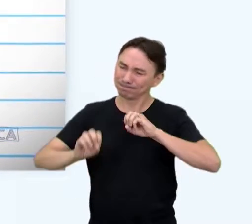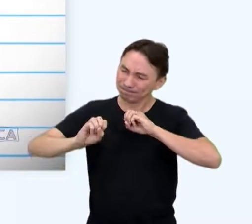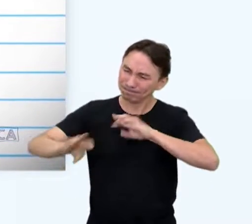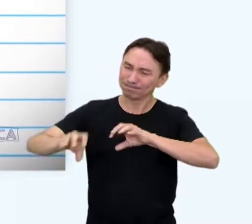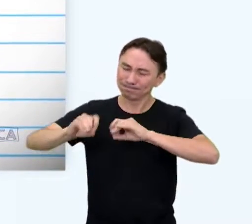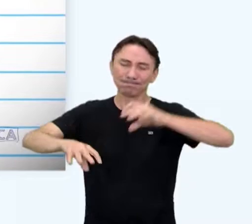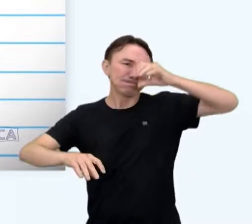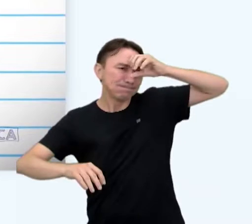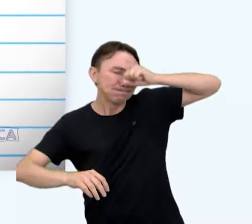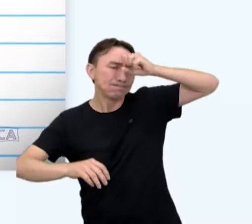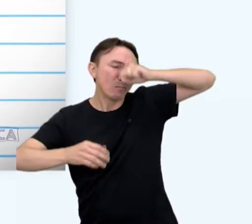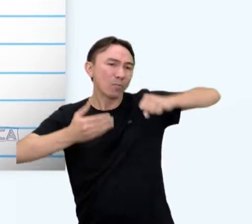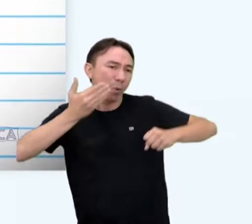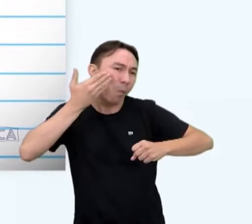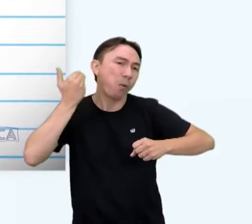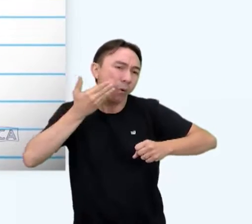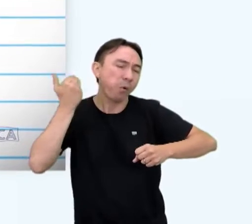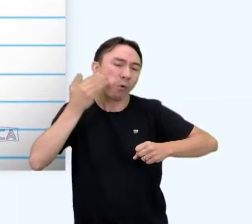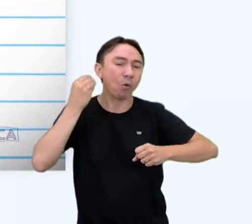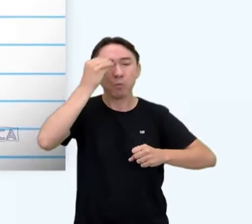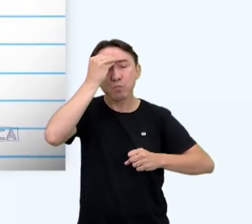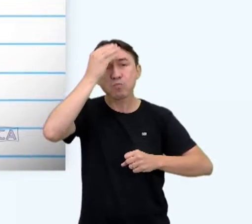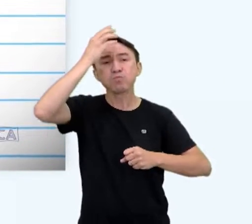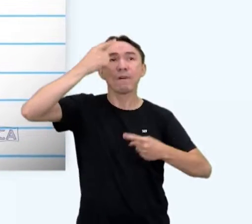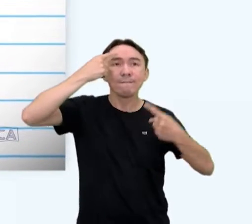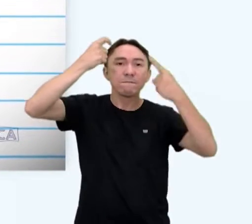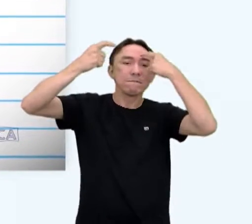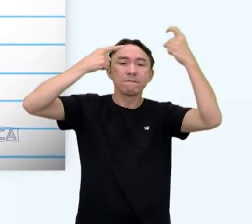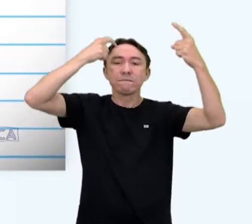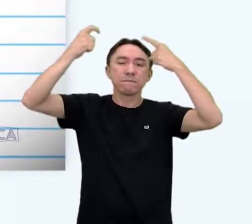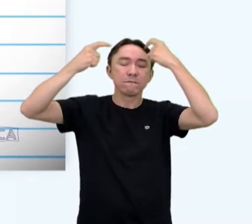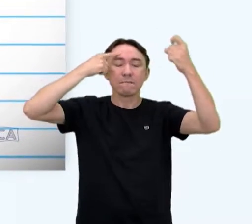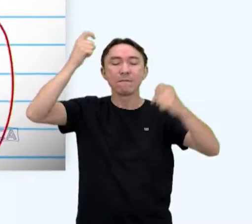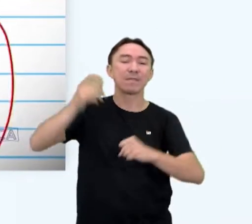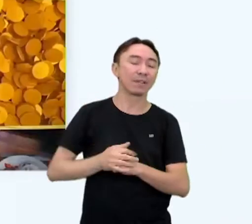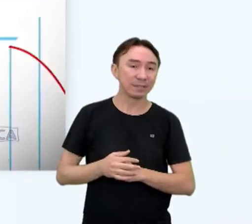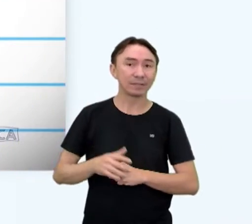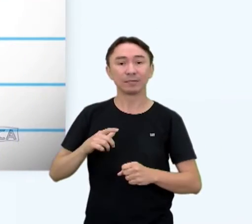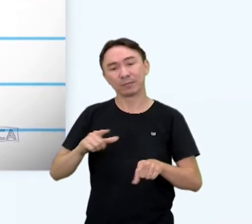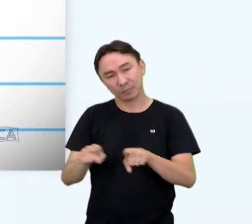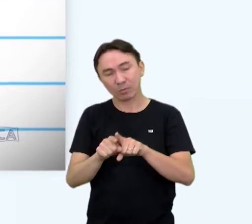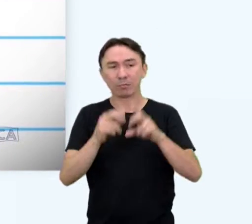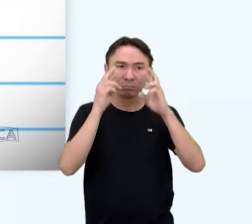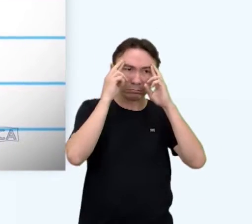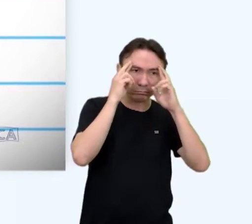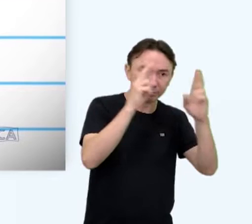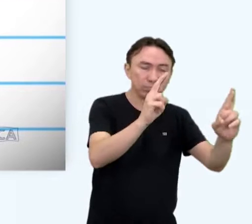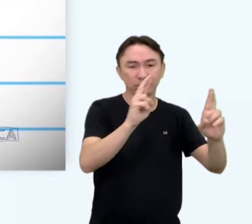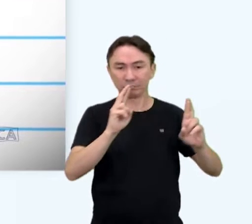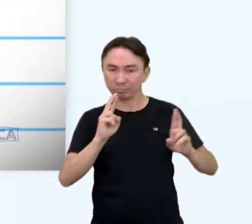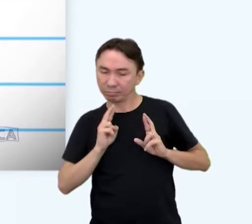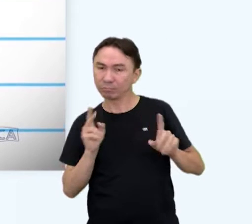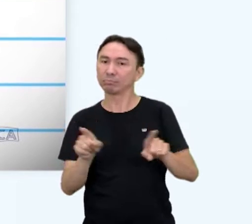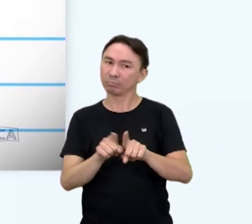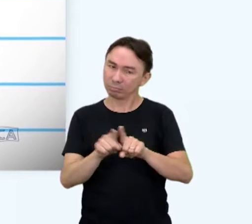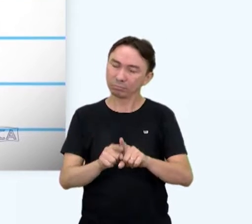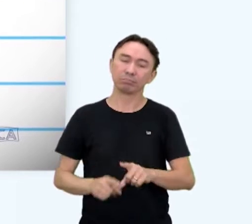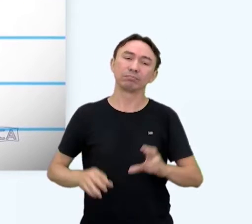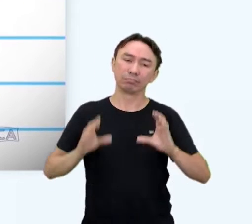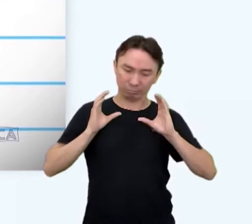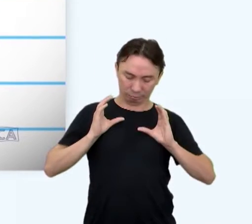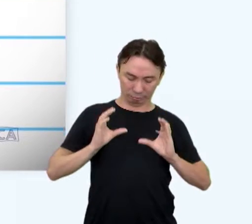humano e aliar a tudo isso valores de respeito mútuo e cidadania. Quando a educação é eficaz,